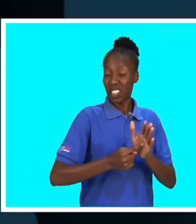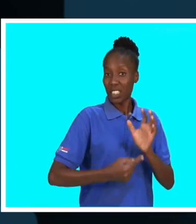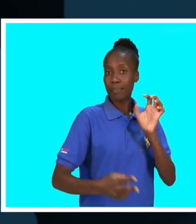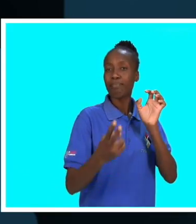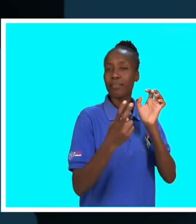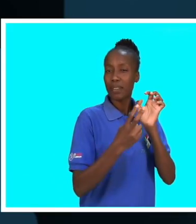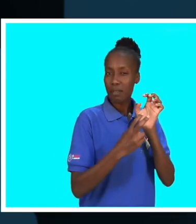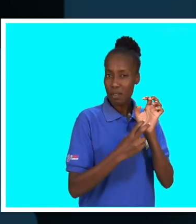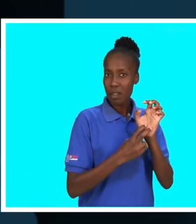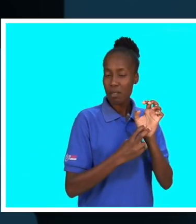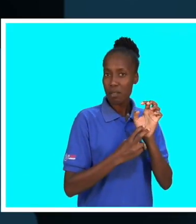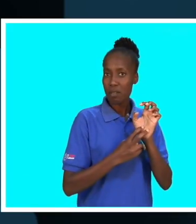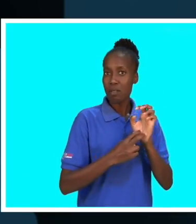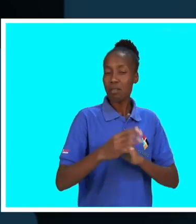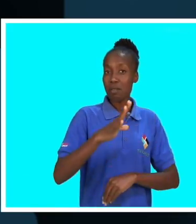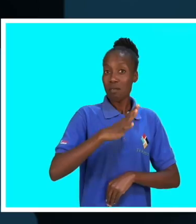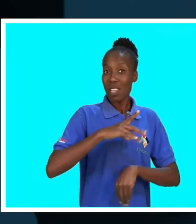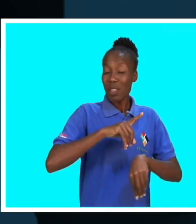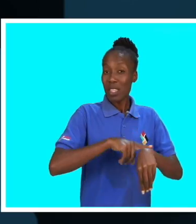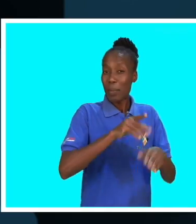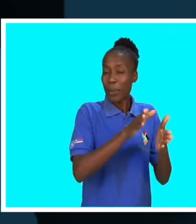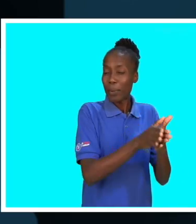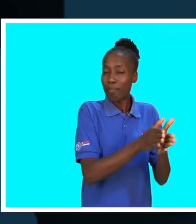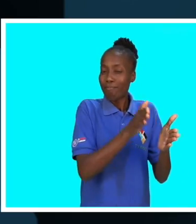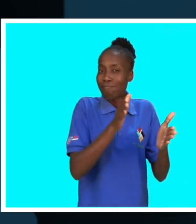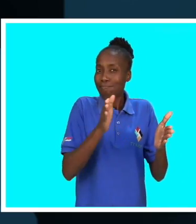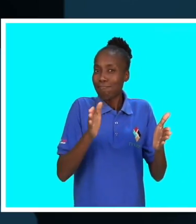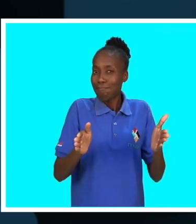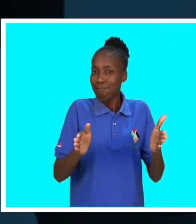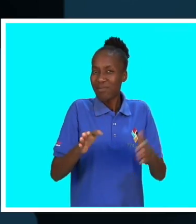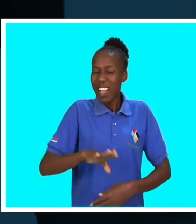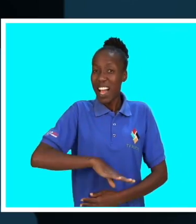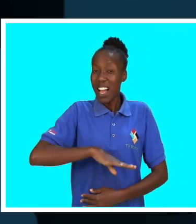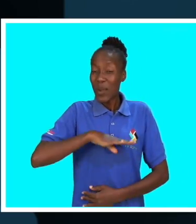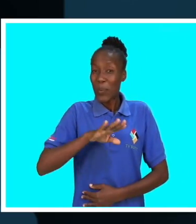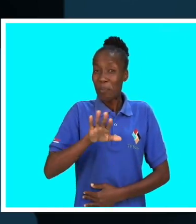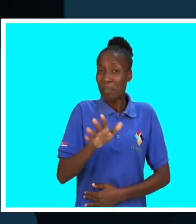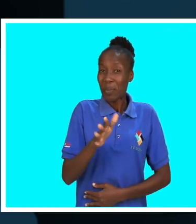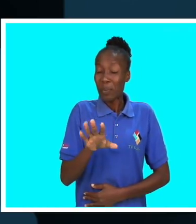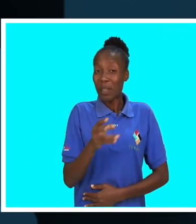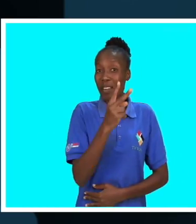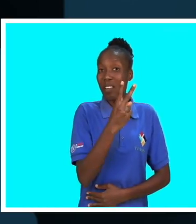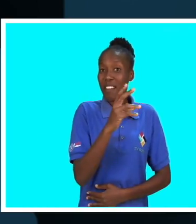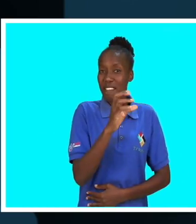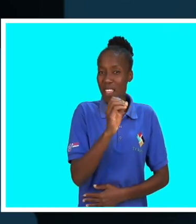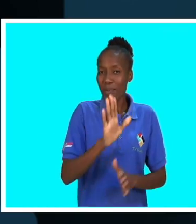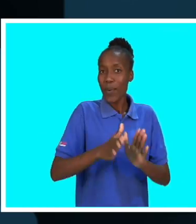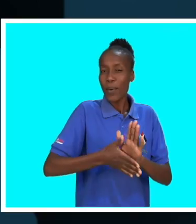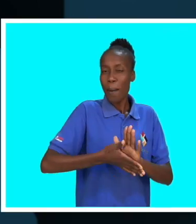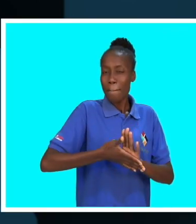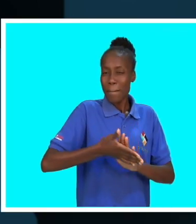relação sexual, tem um período de, pelo menos, 20 anos para